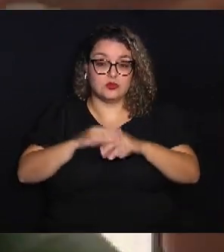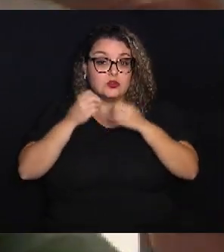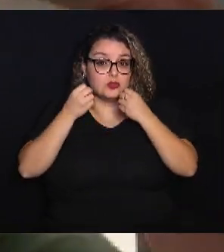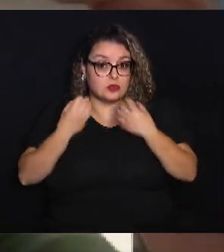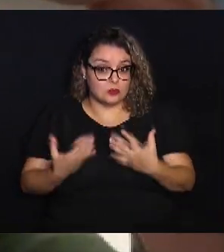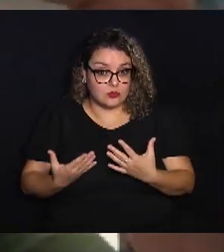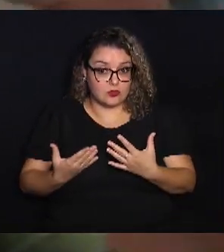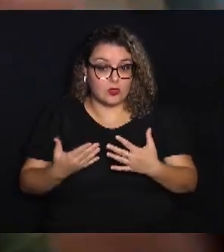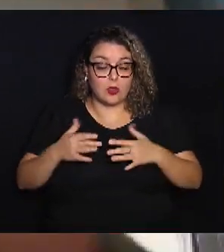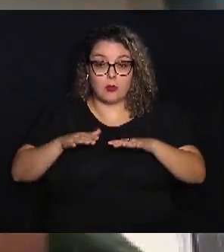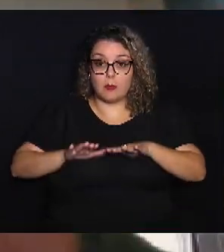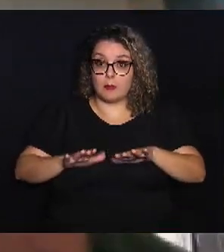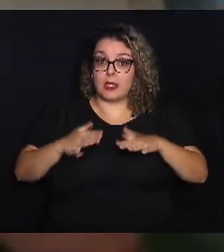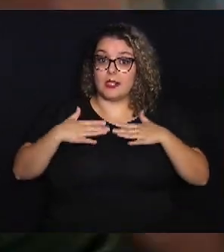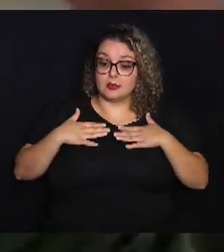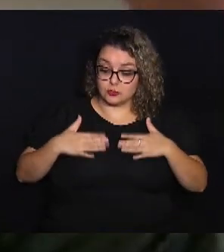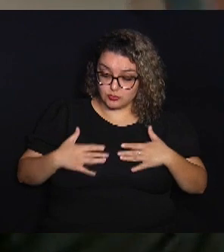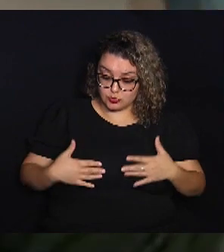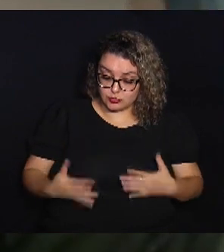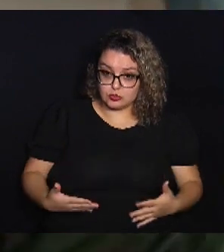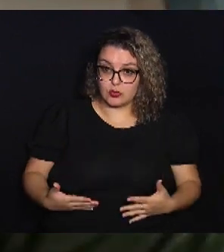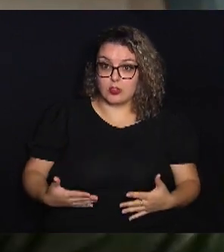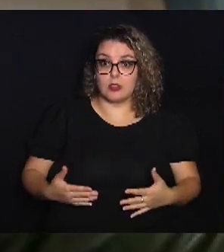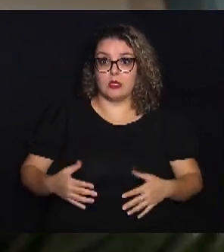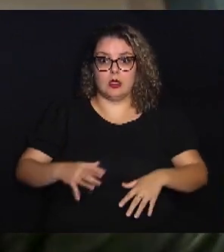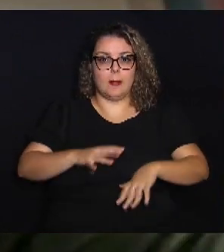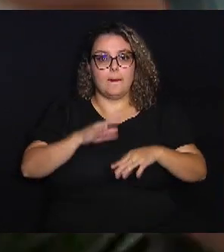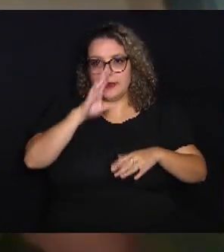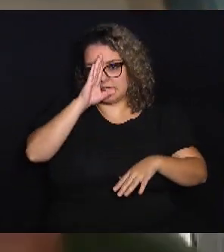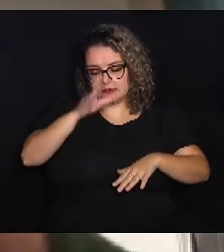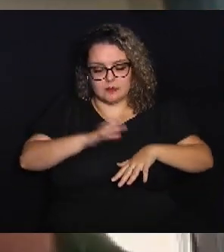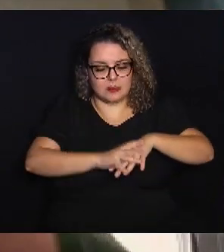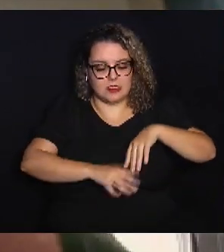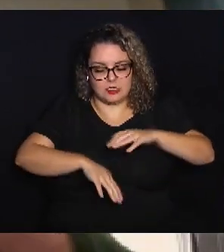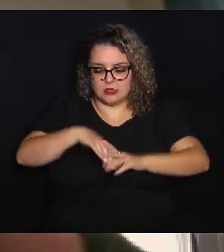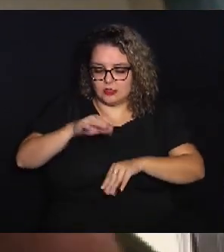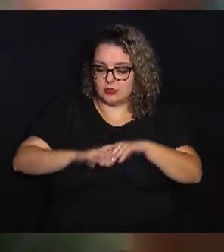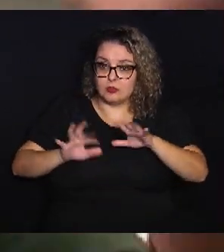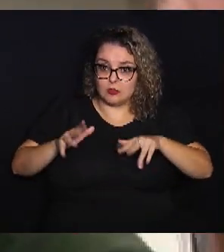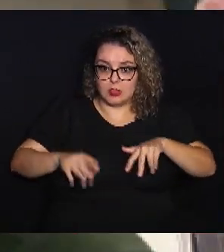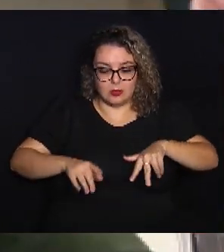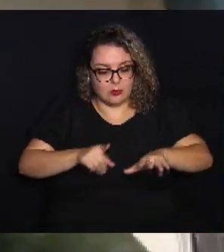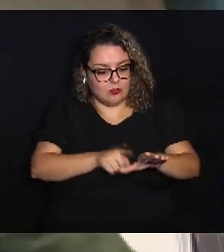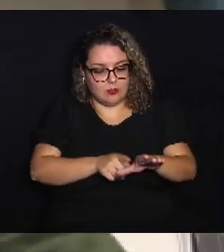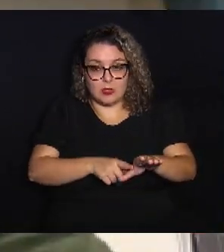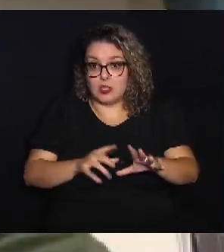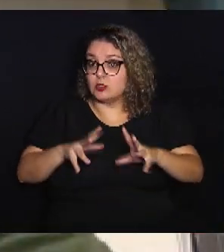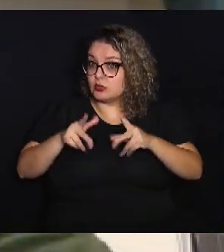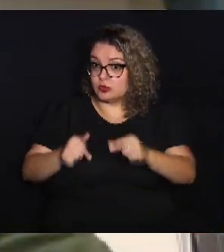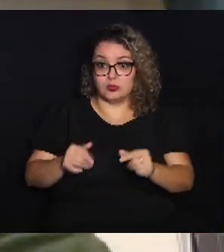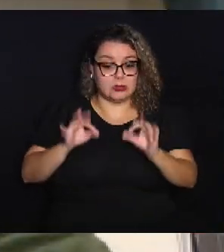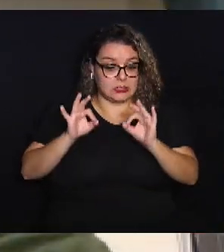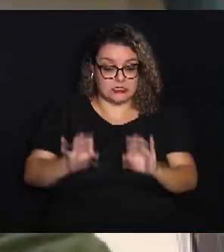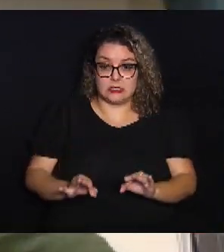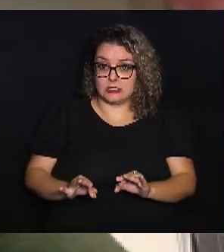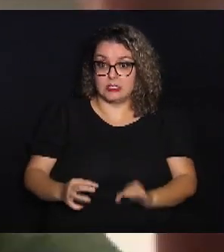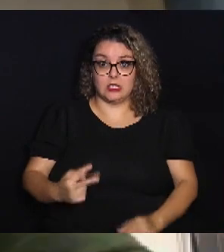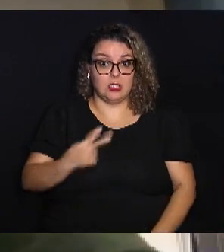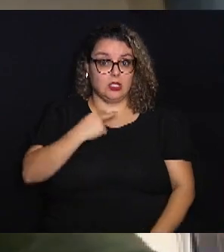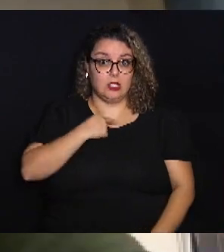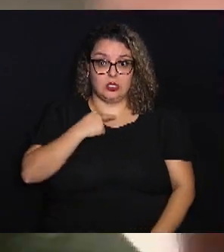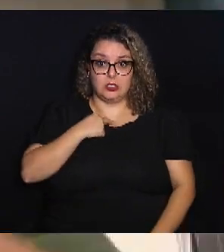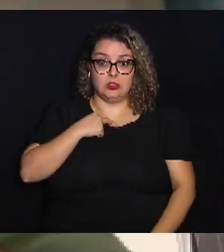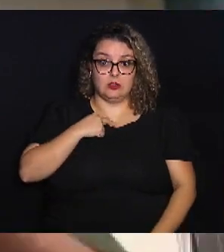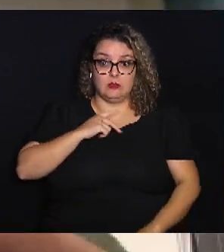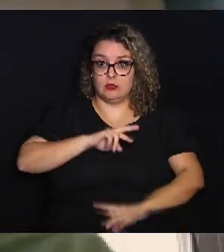mas o corpo, a parte periférica tem que estar íntegra. Não